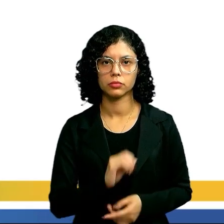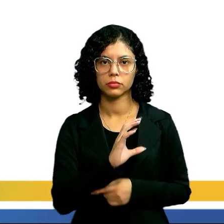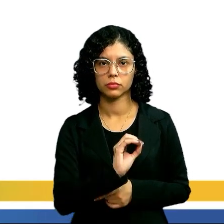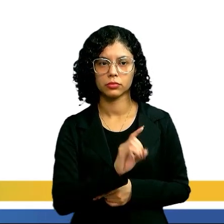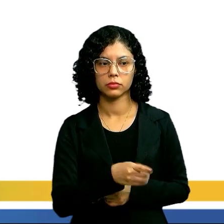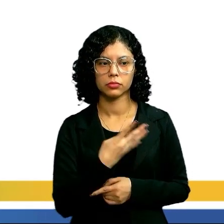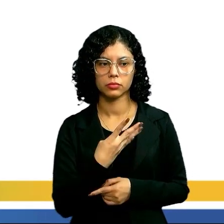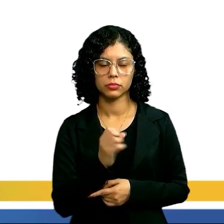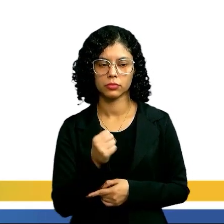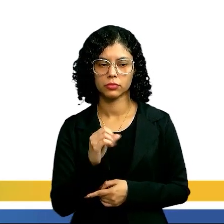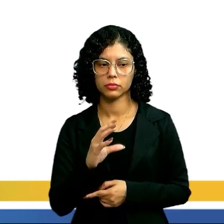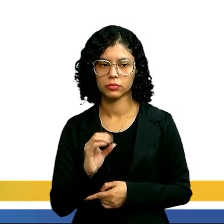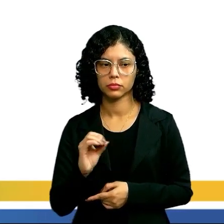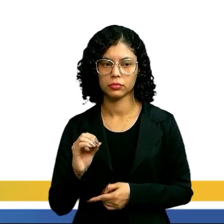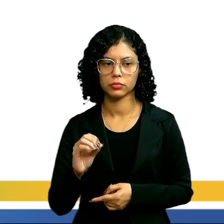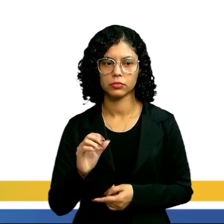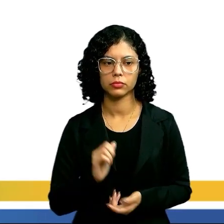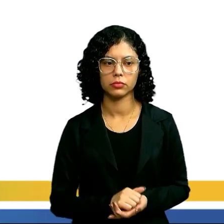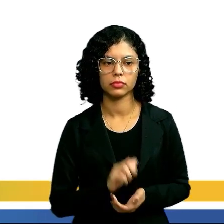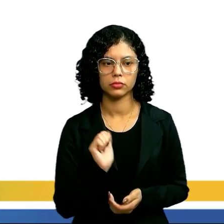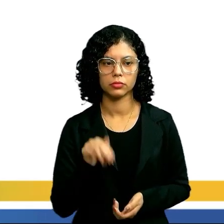amêndoa. E.